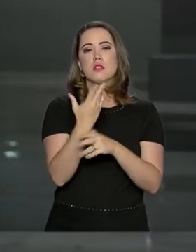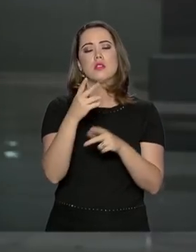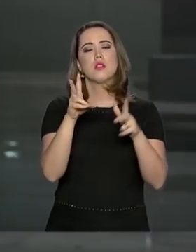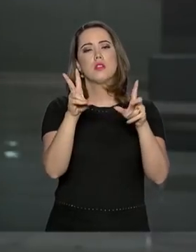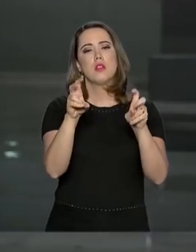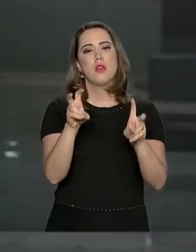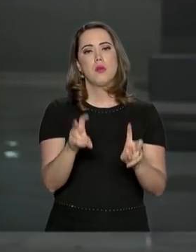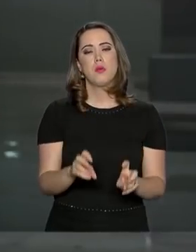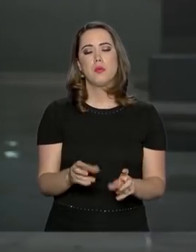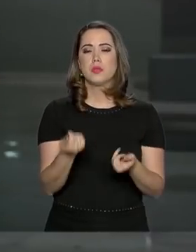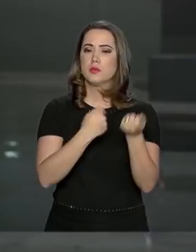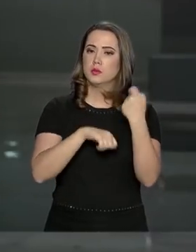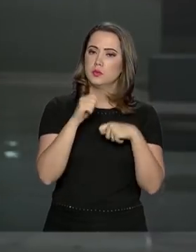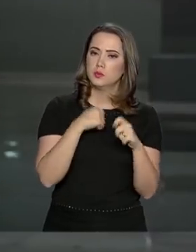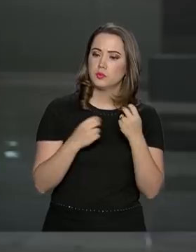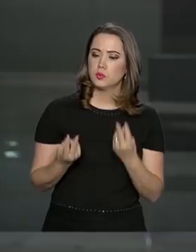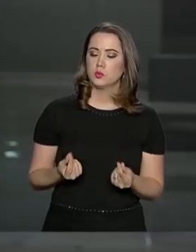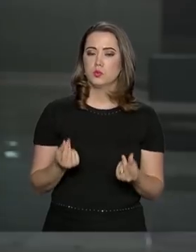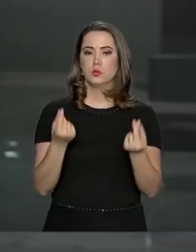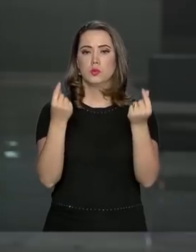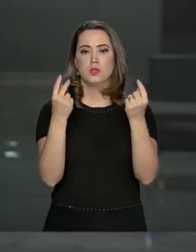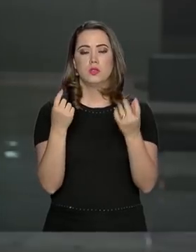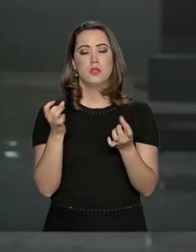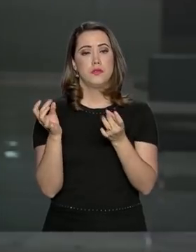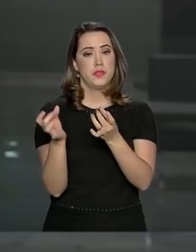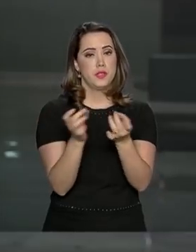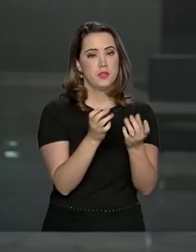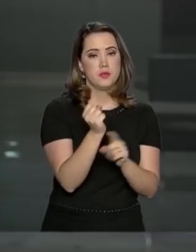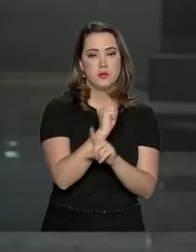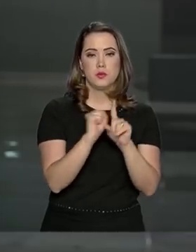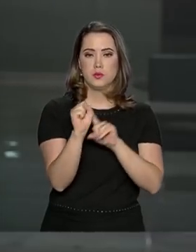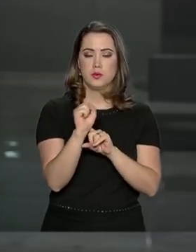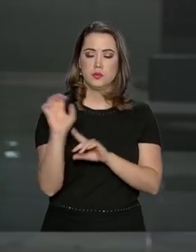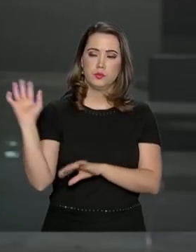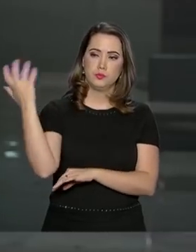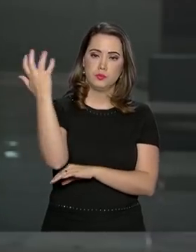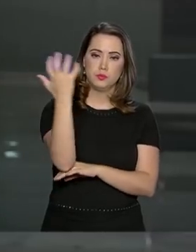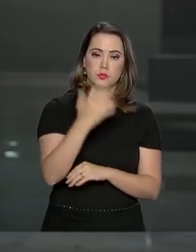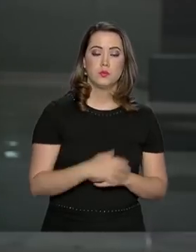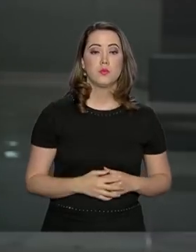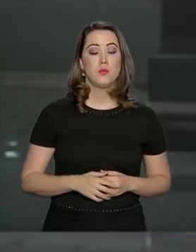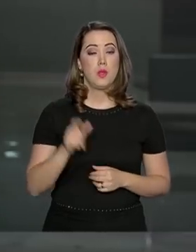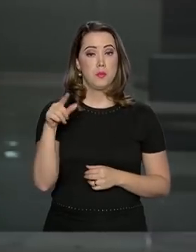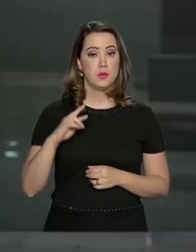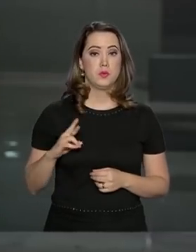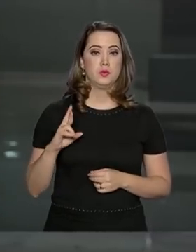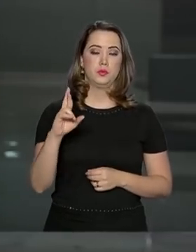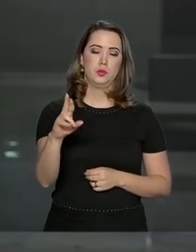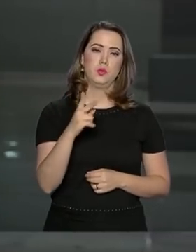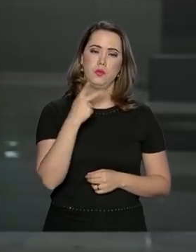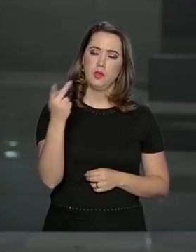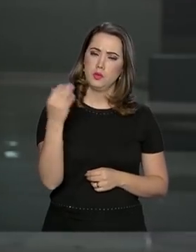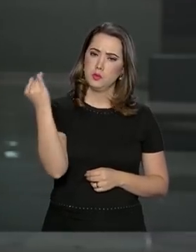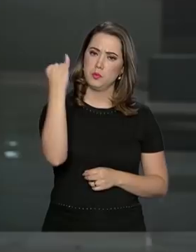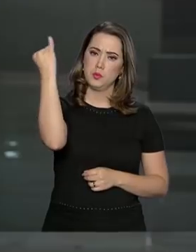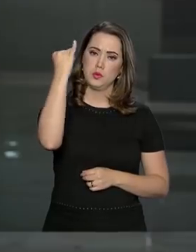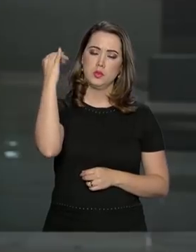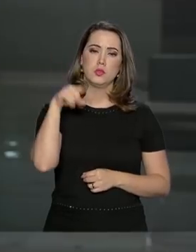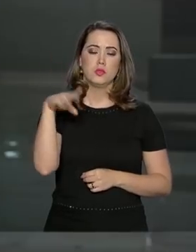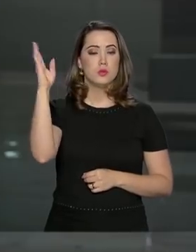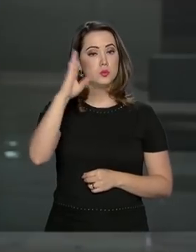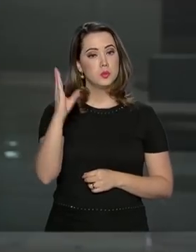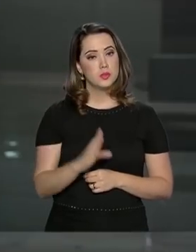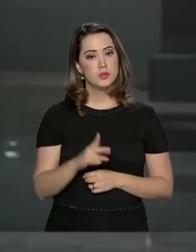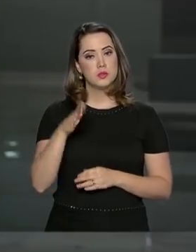como questões econômicas, financeiras, comerciais, sociais e ambientais. O porta-voz destacou as vantagens de o